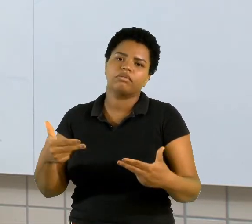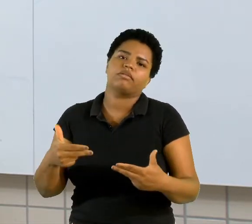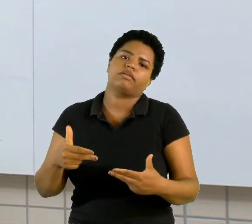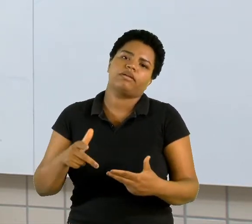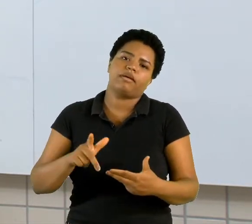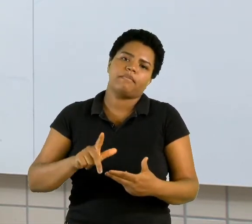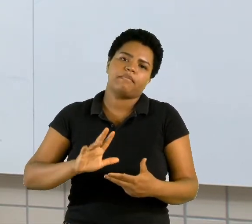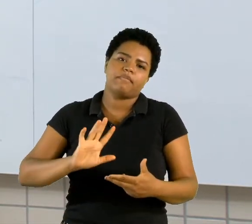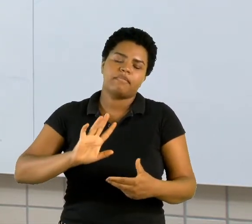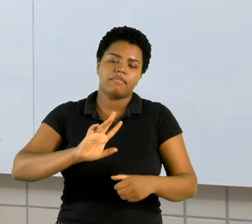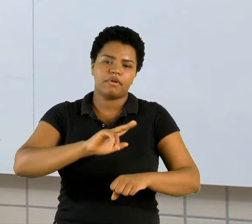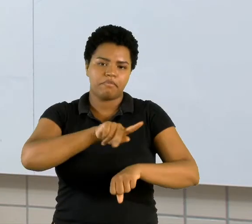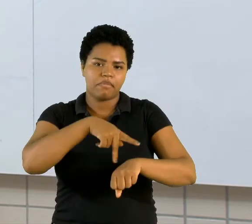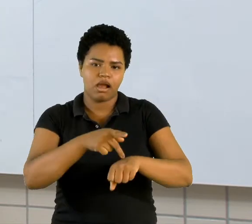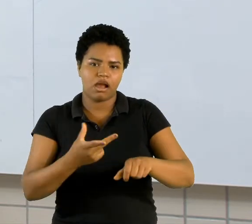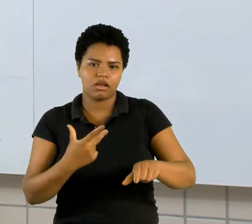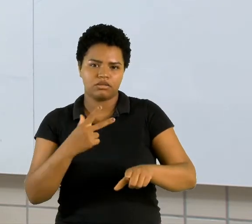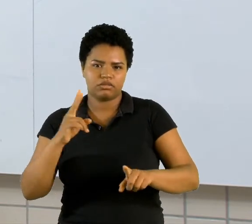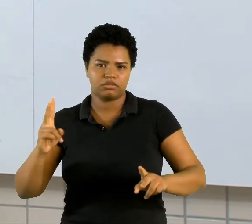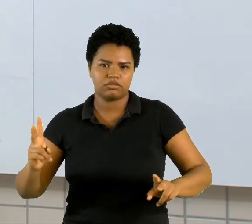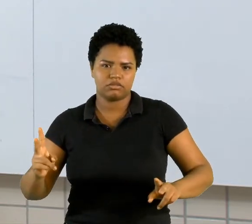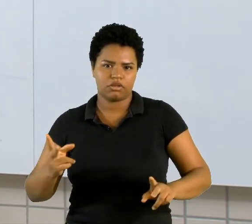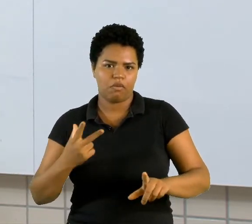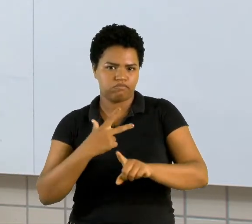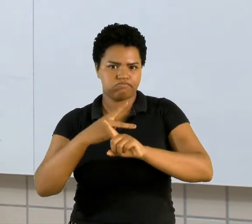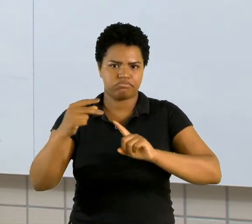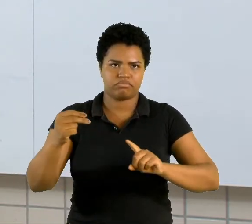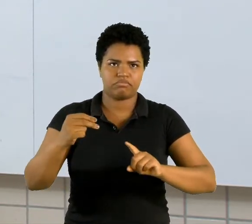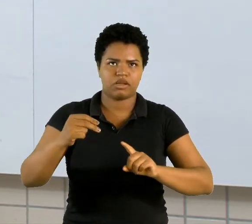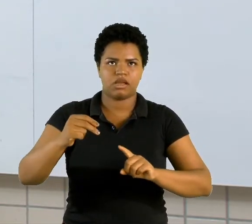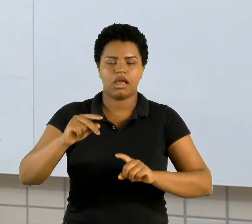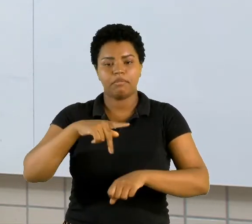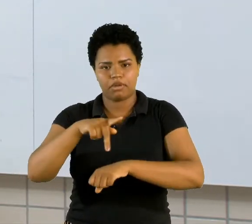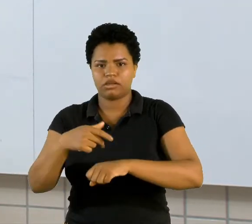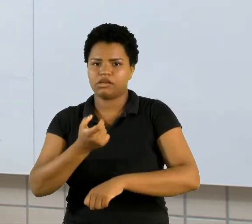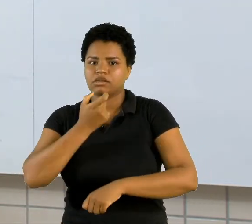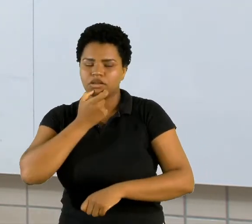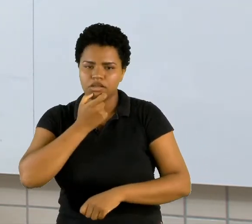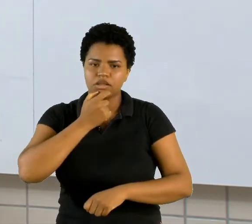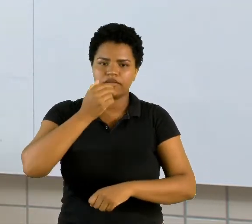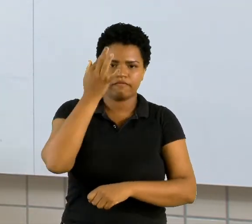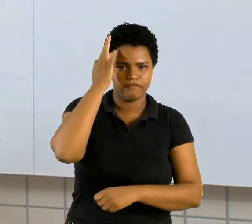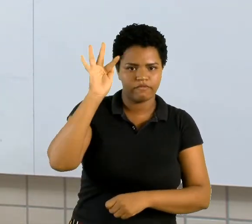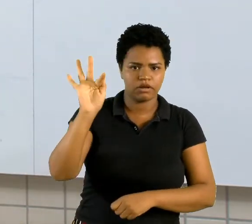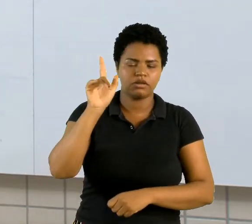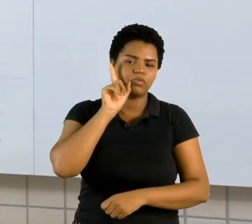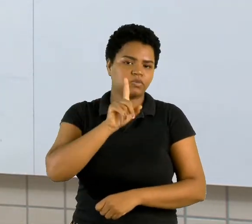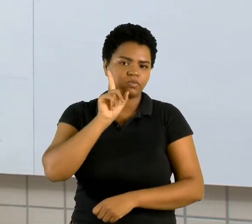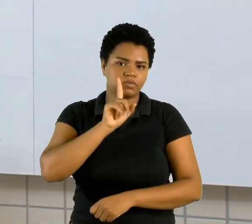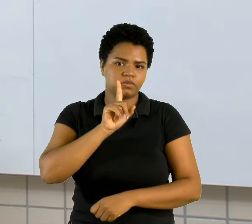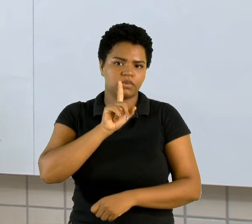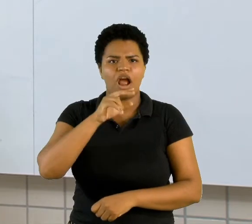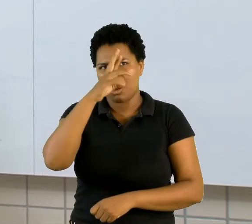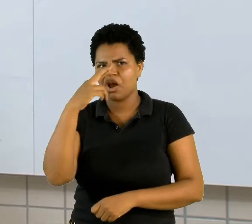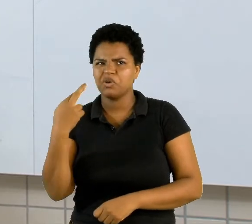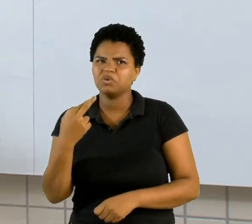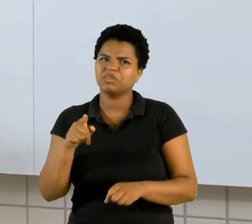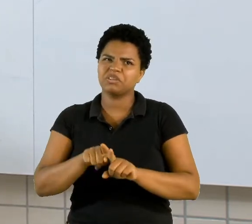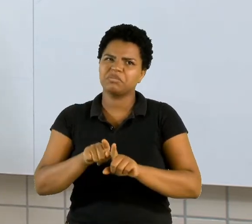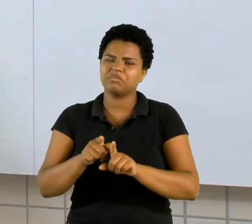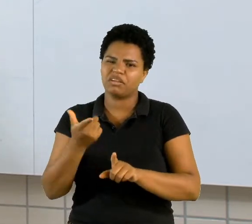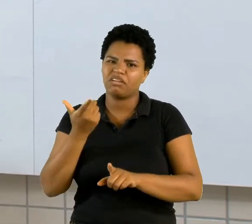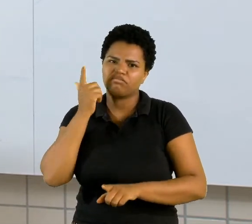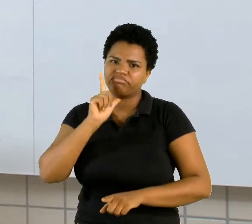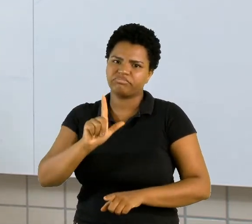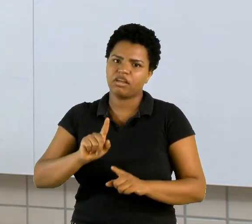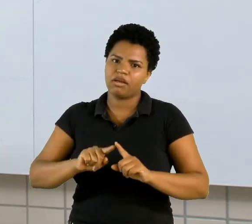Inglaterra, França e Estados Unidos. A Rússia também poderia ser declarada como vencedora, mas como ela mesmo já disse, eu